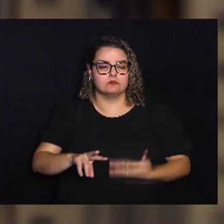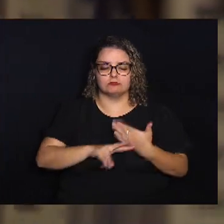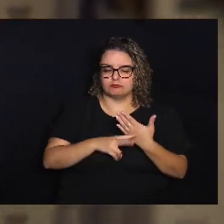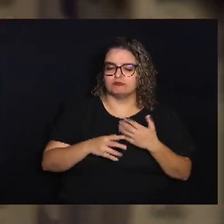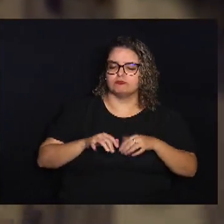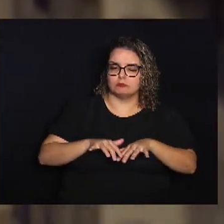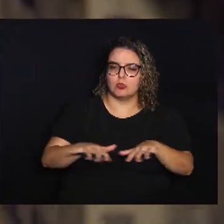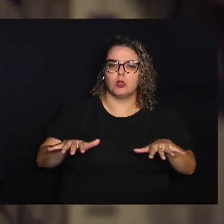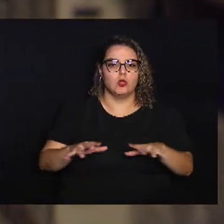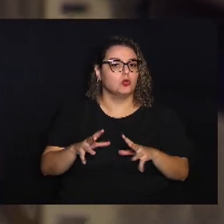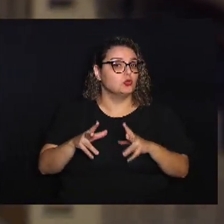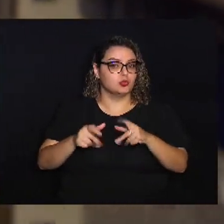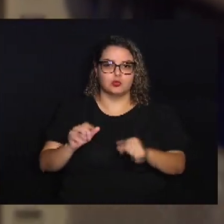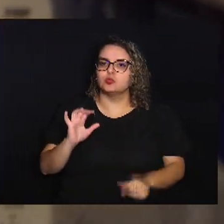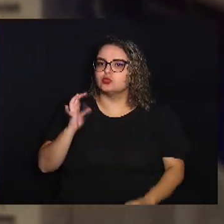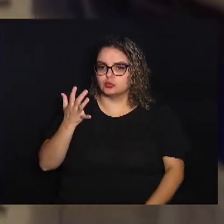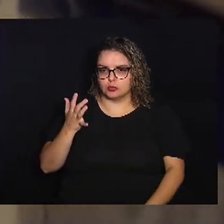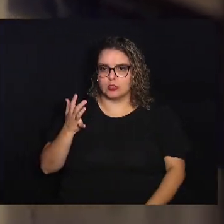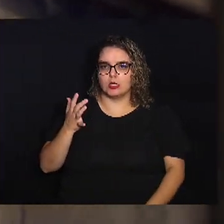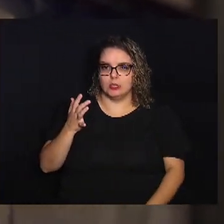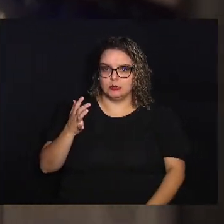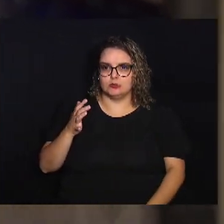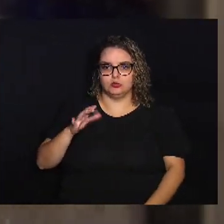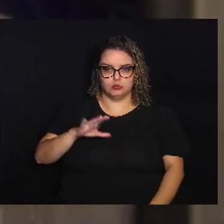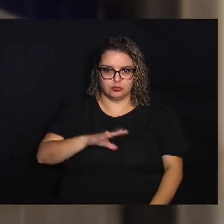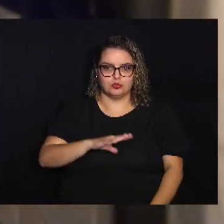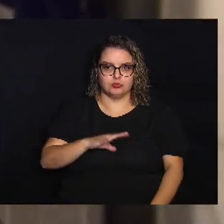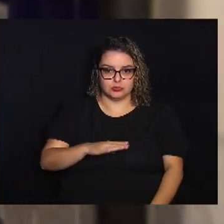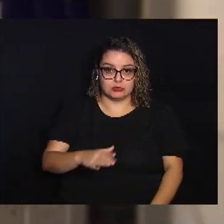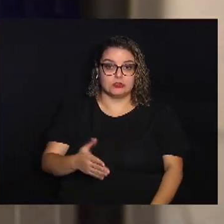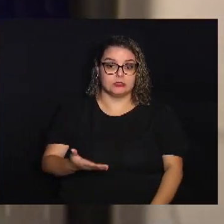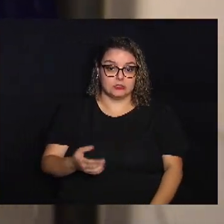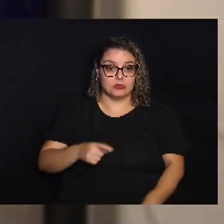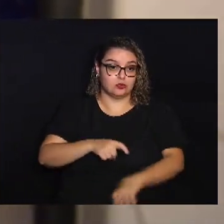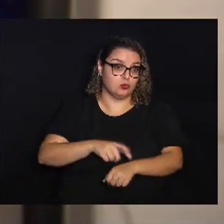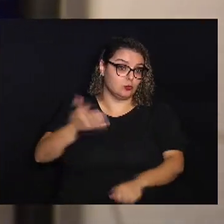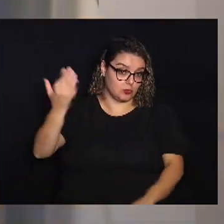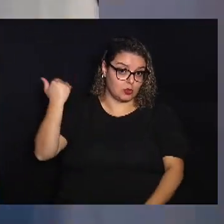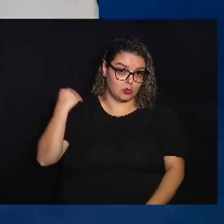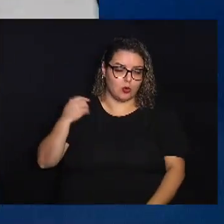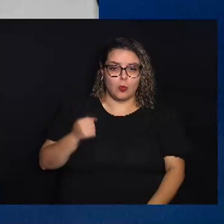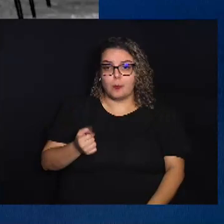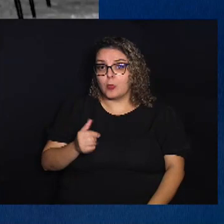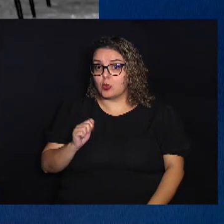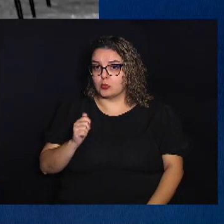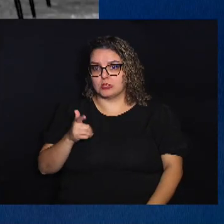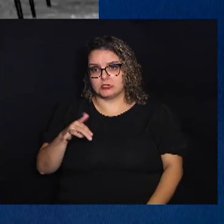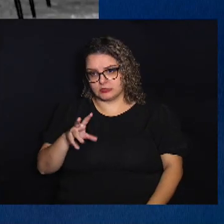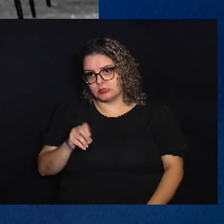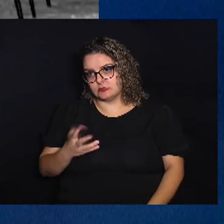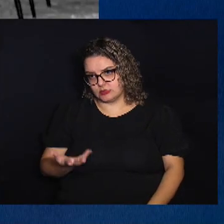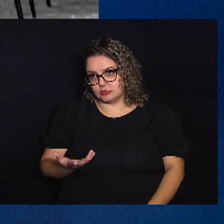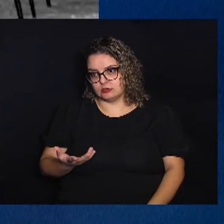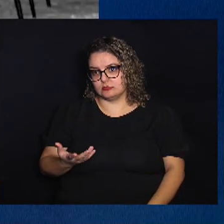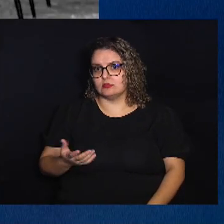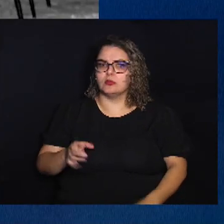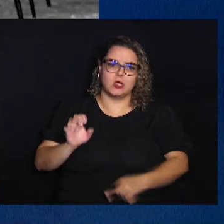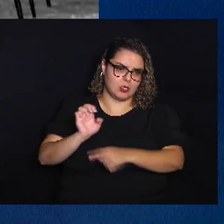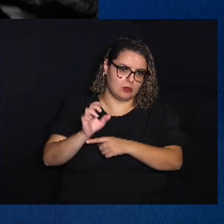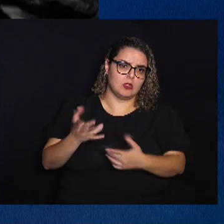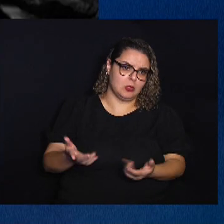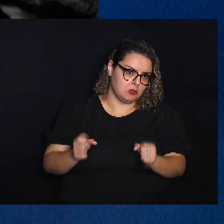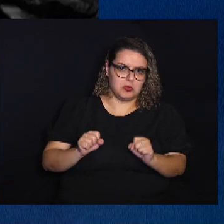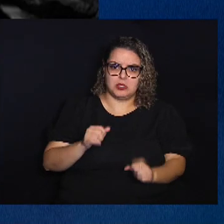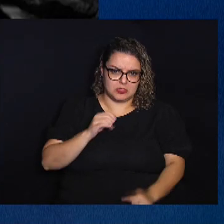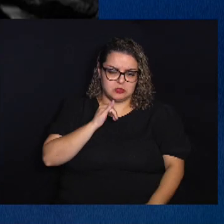Praticamente tudo O que acontecia No município Na cidade Você tem poucos acervos Até Em termos estaduais Podemos